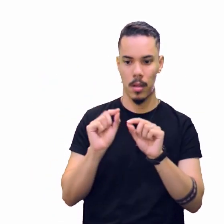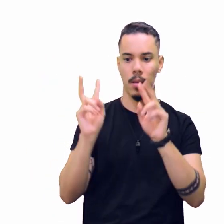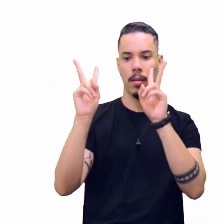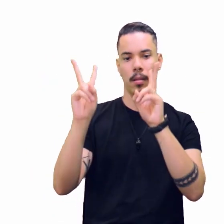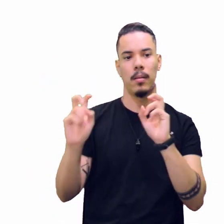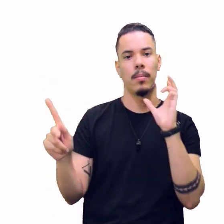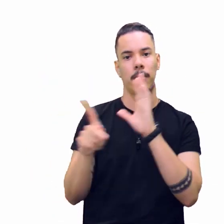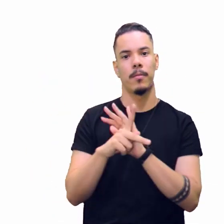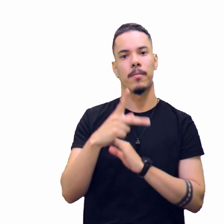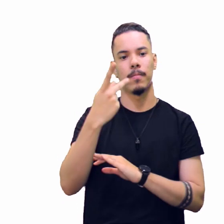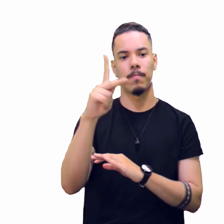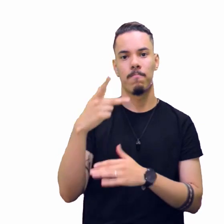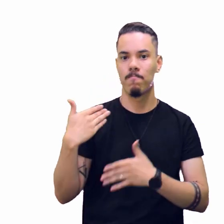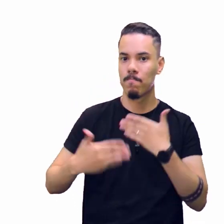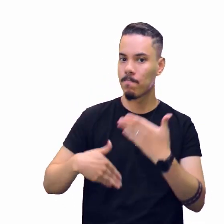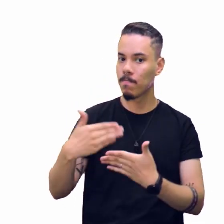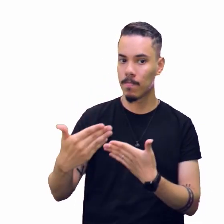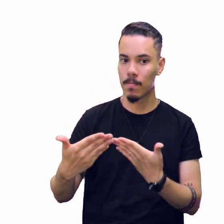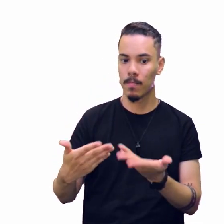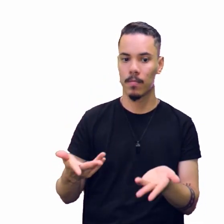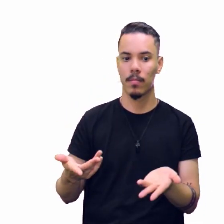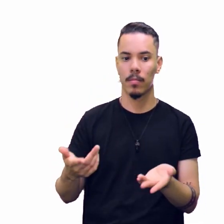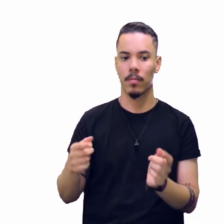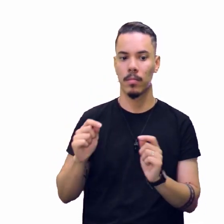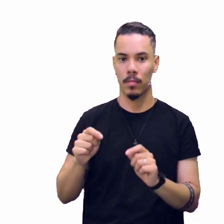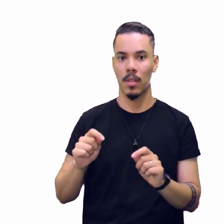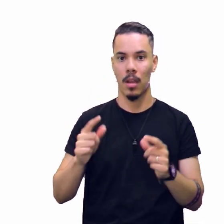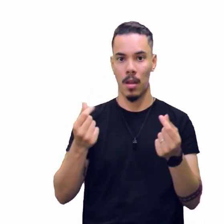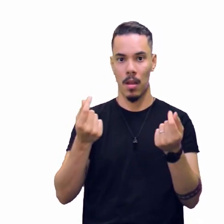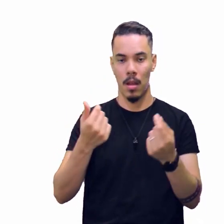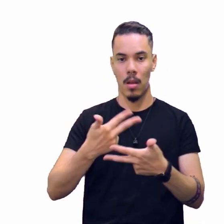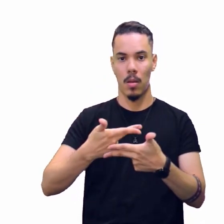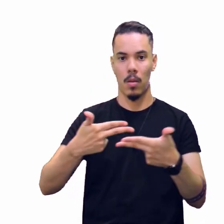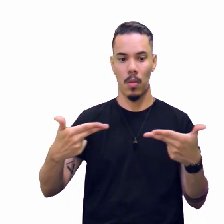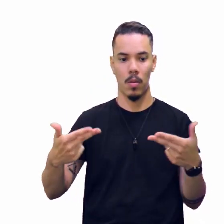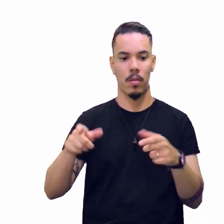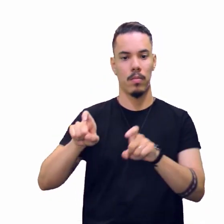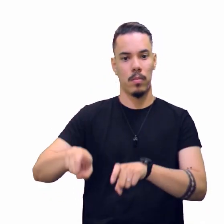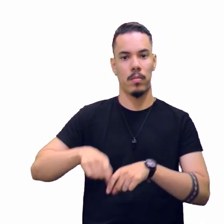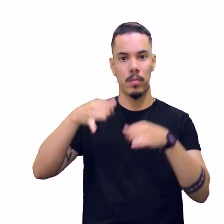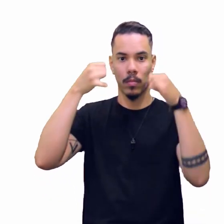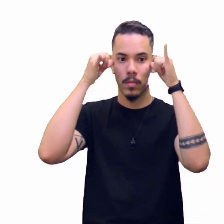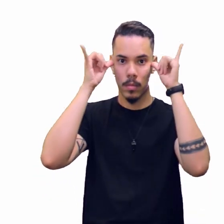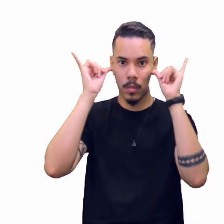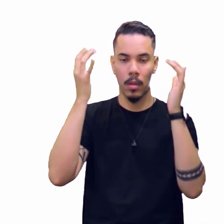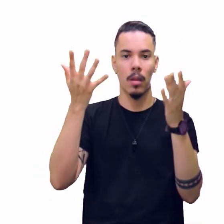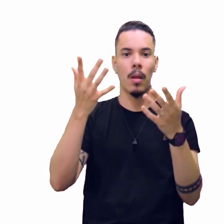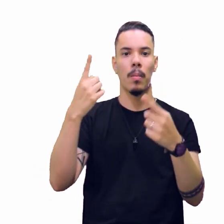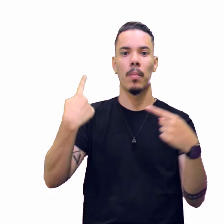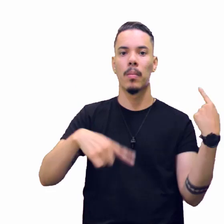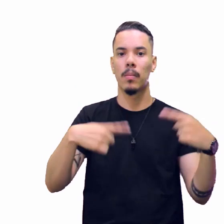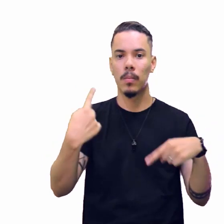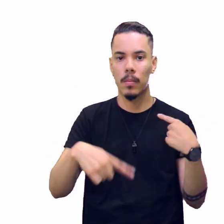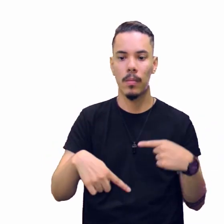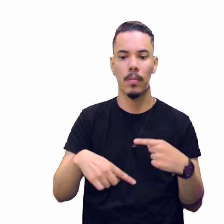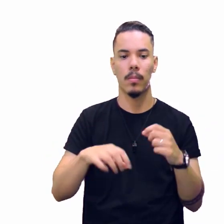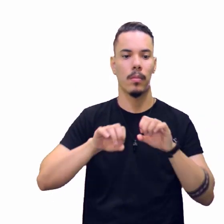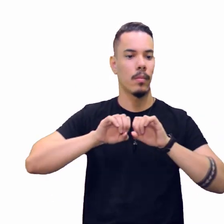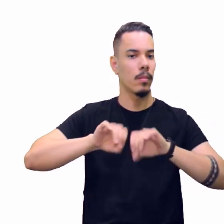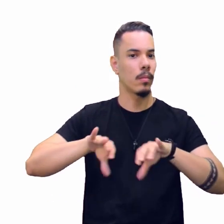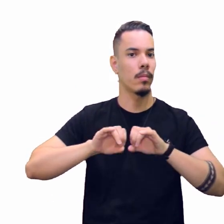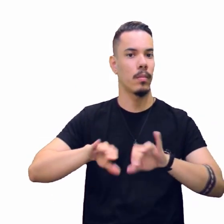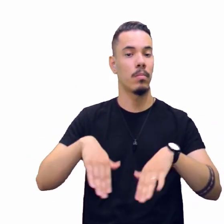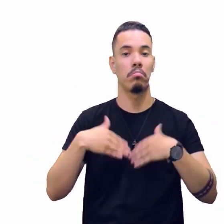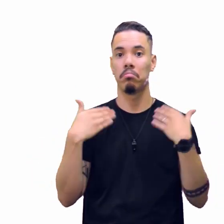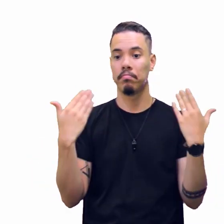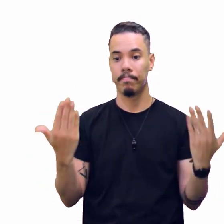você quer desenvolver? Agronegócio? Educação? Política? Então, para tudo isso, para você ter